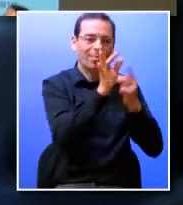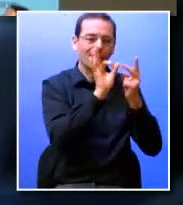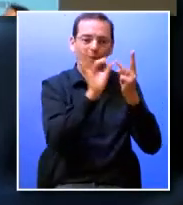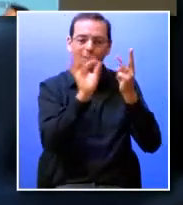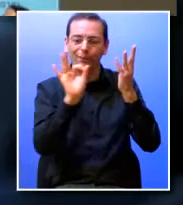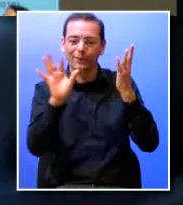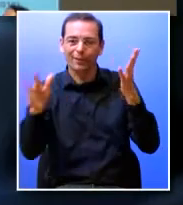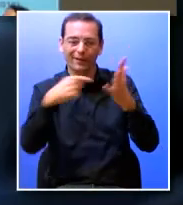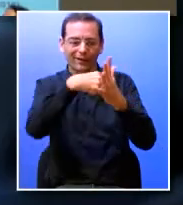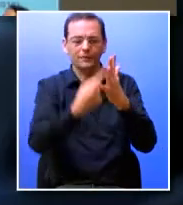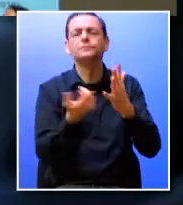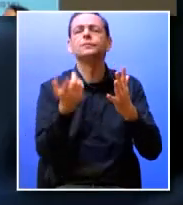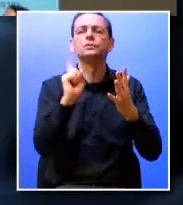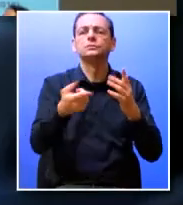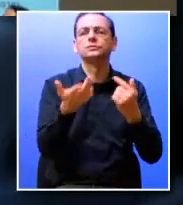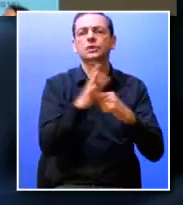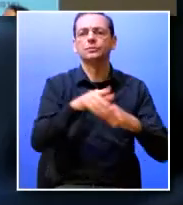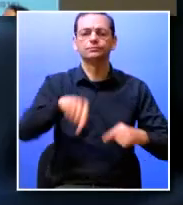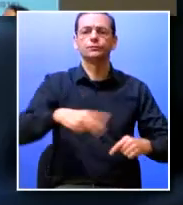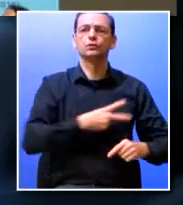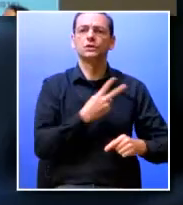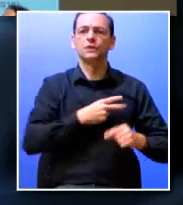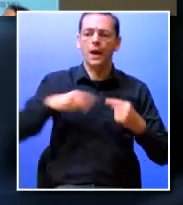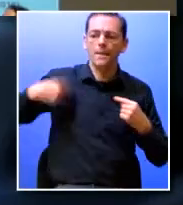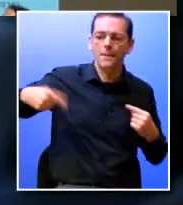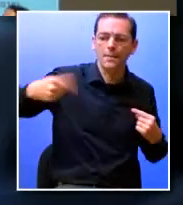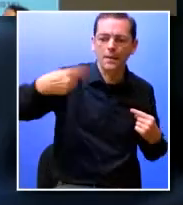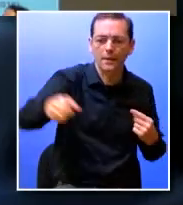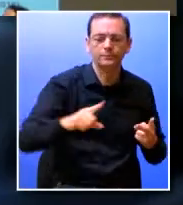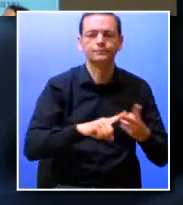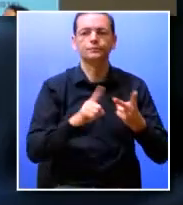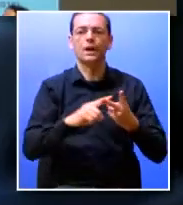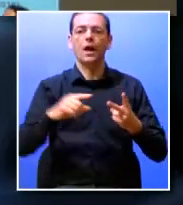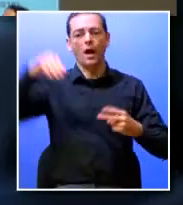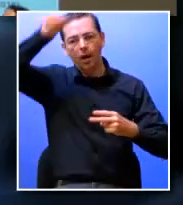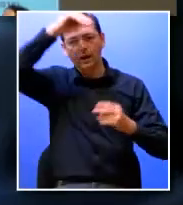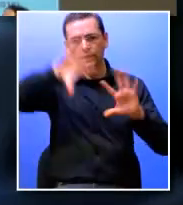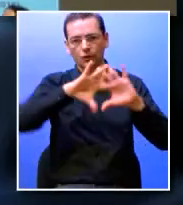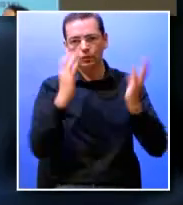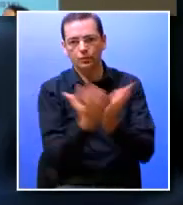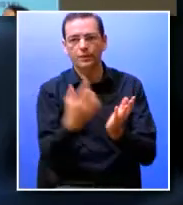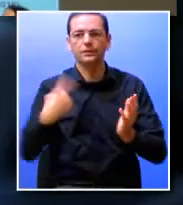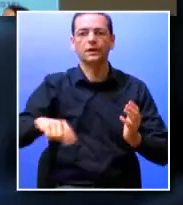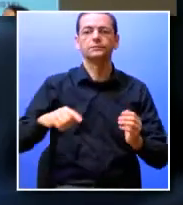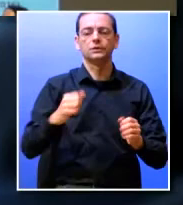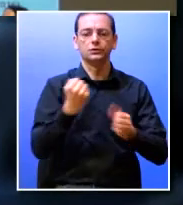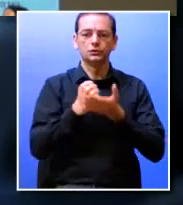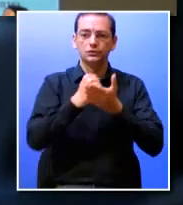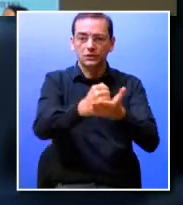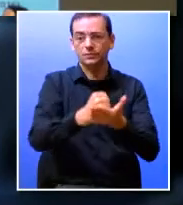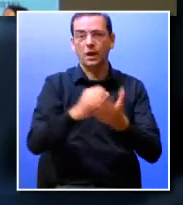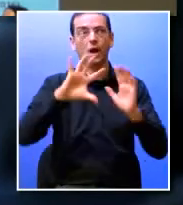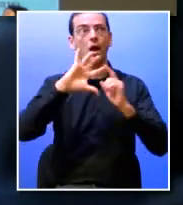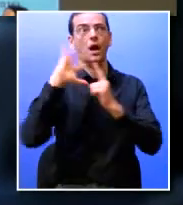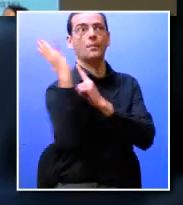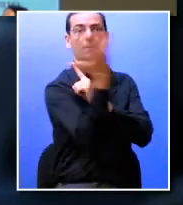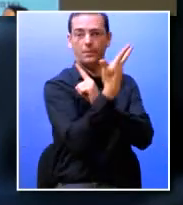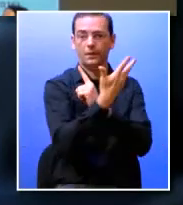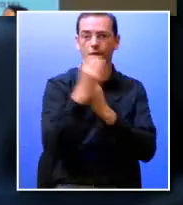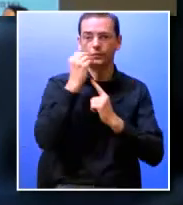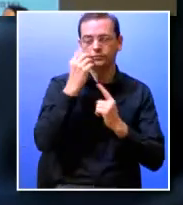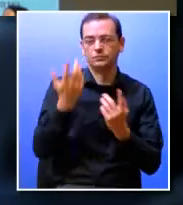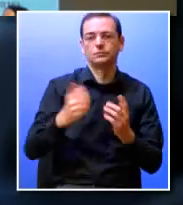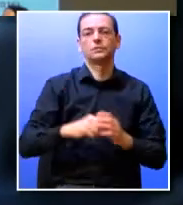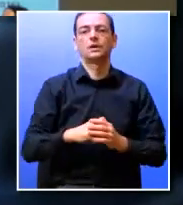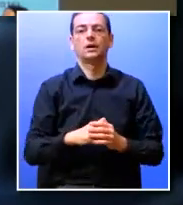desafios são por exemplo o cotidiano universitário a aldeia global sustentabilidade e ambiente e onde eles durante essa semana